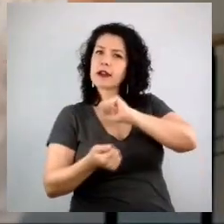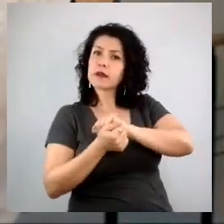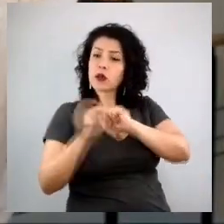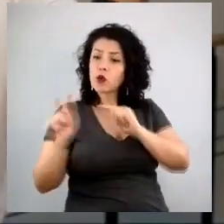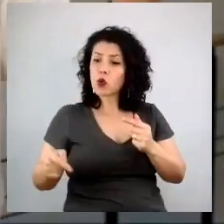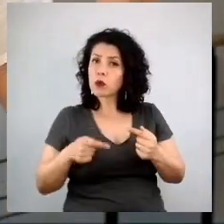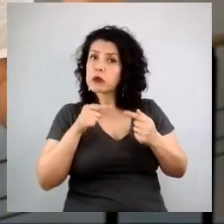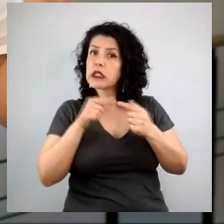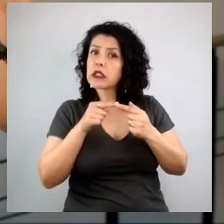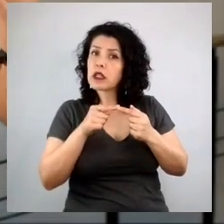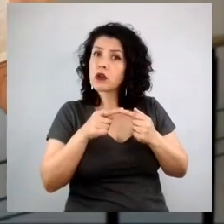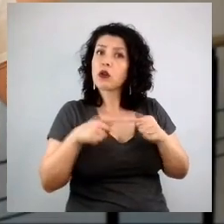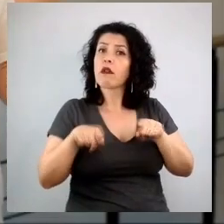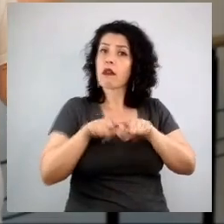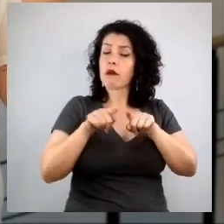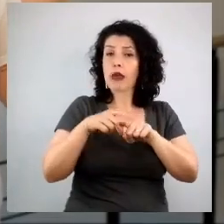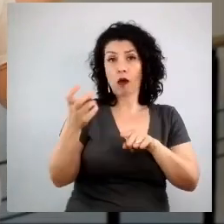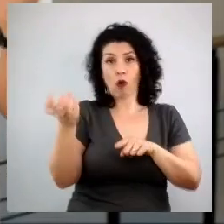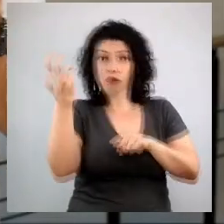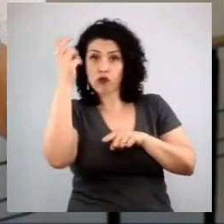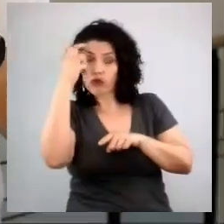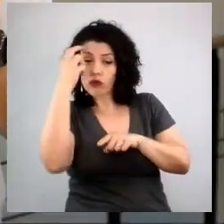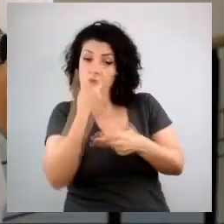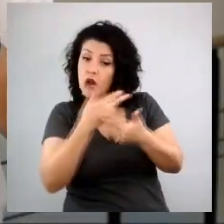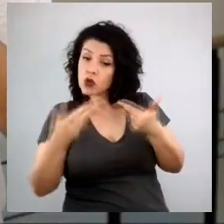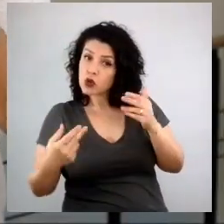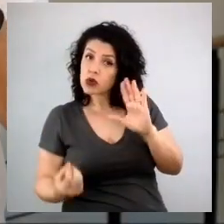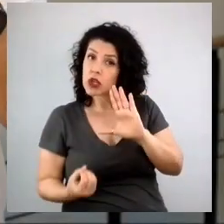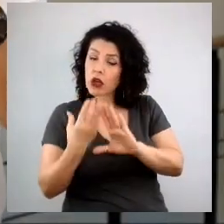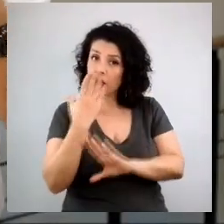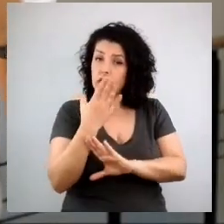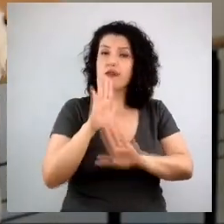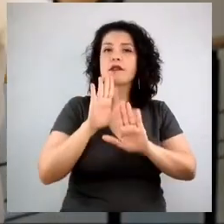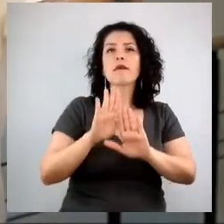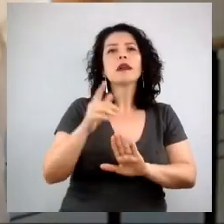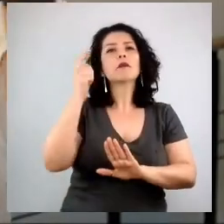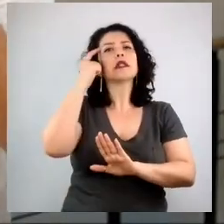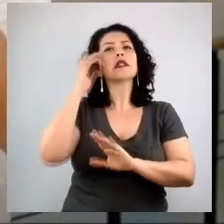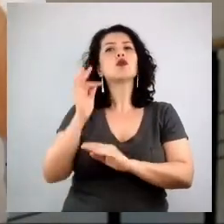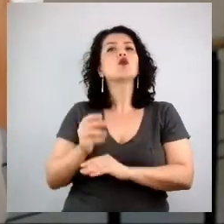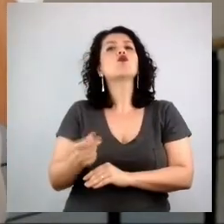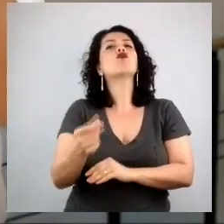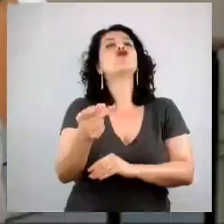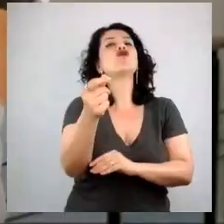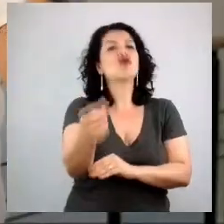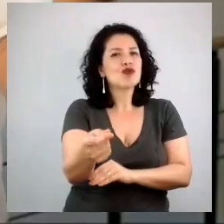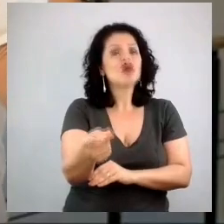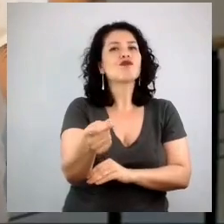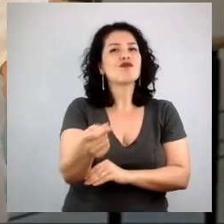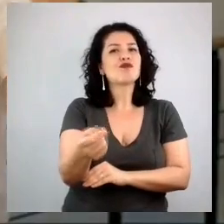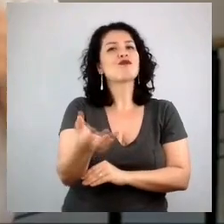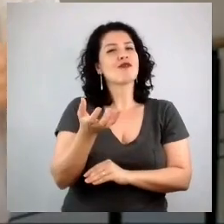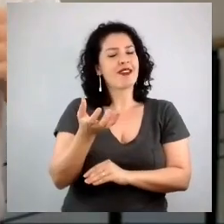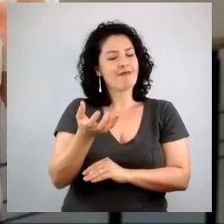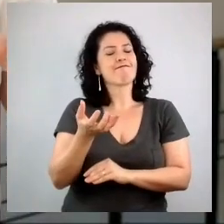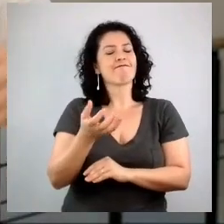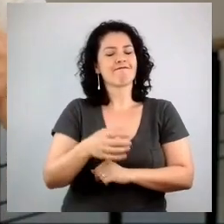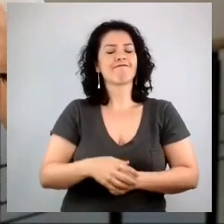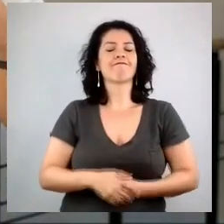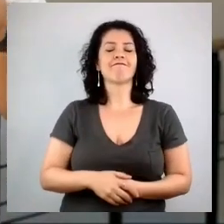cultura, com esse dinamismo todo, sem perder de vista essa continuidade, essa consistência.